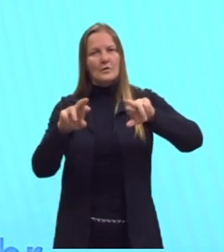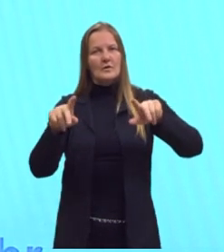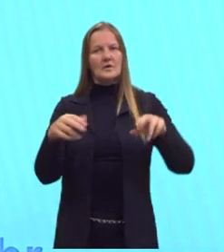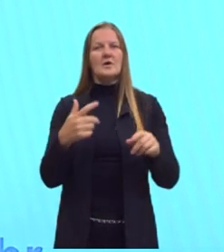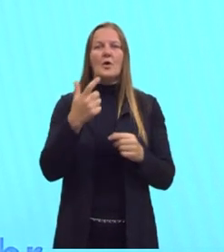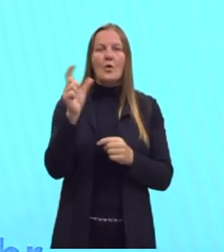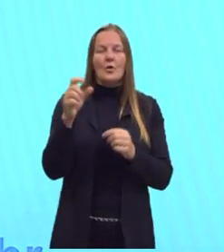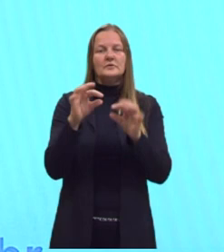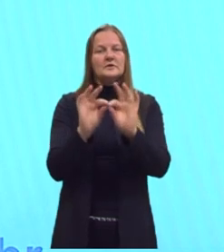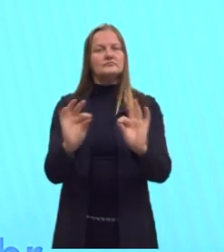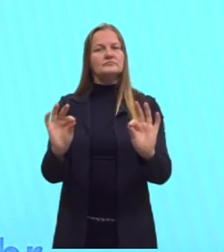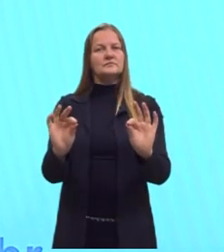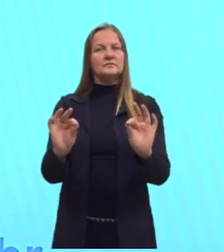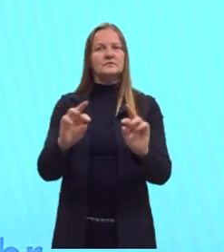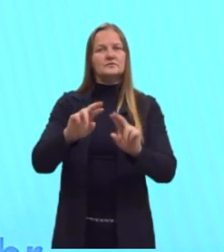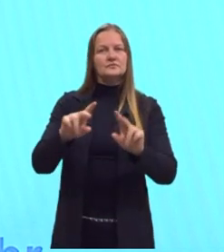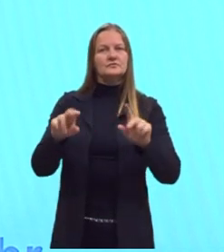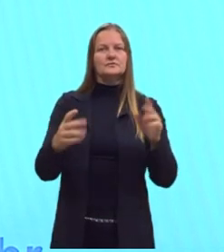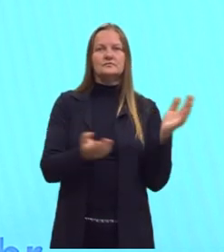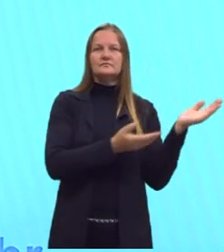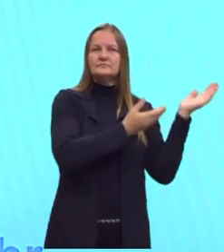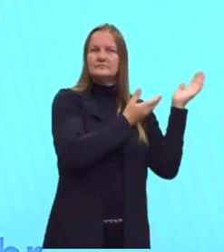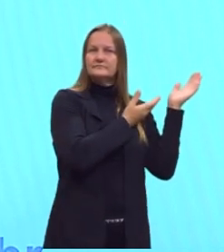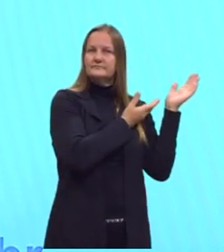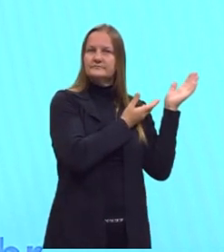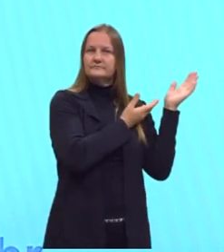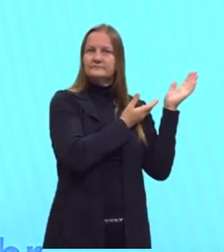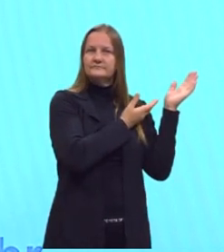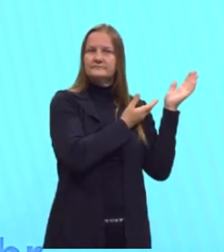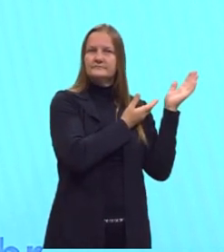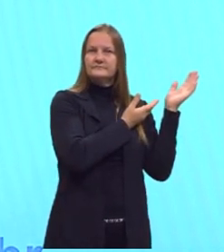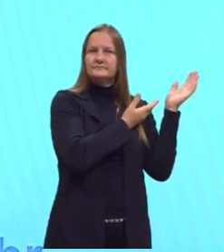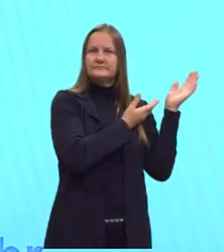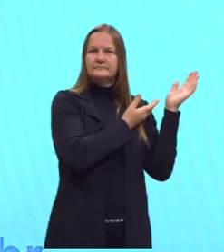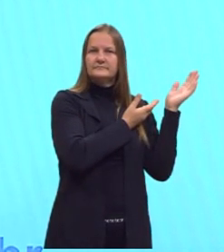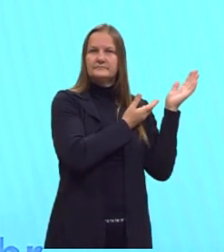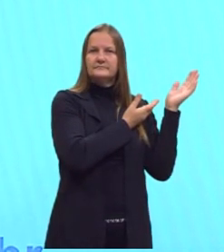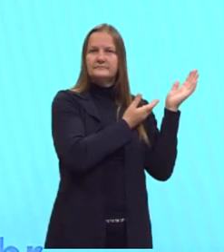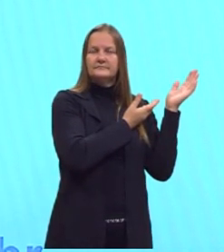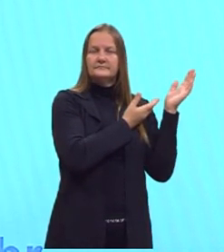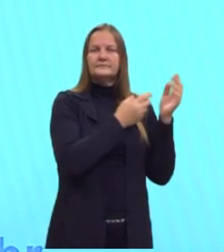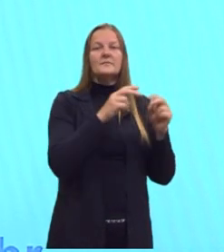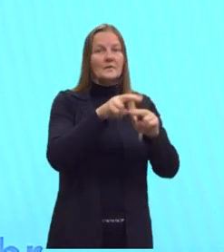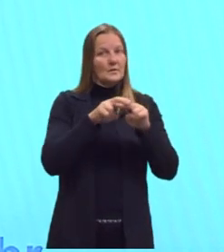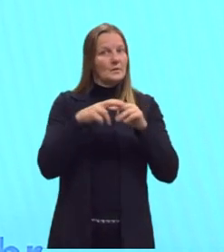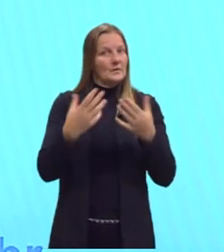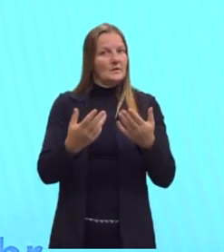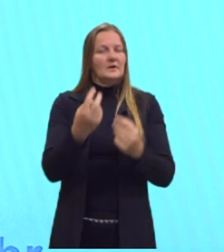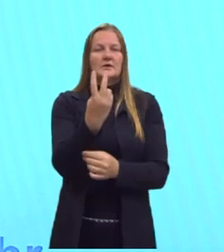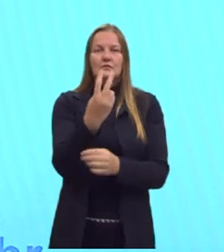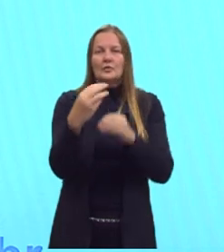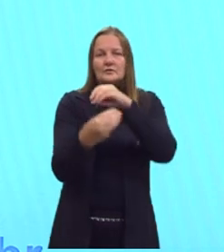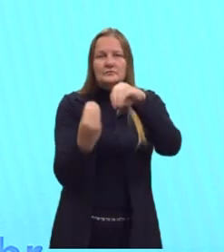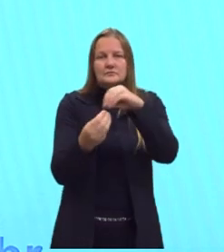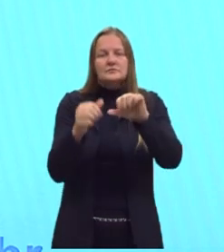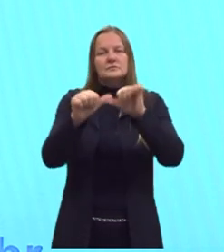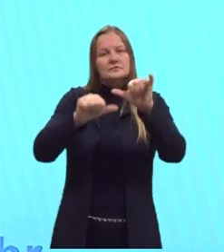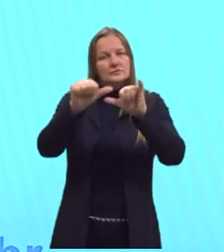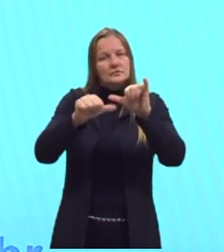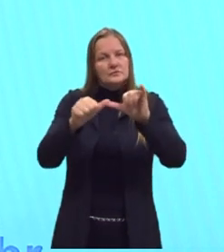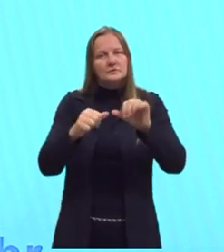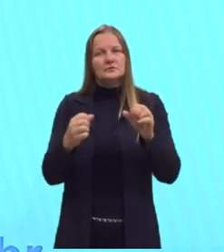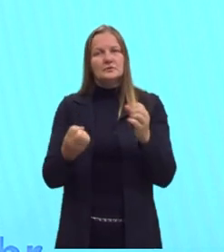outra simples diferente do reagente. Então, são dois reagentes formando dois